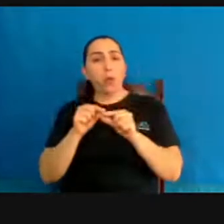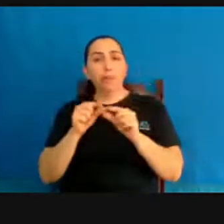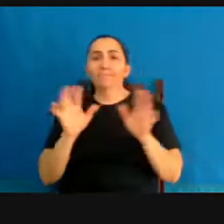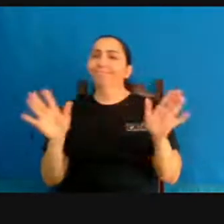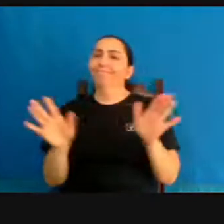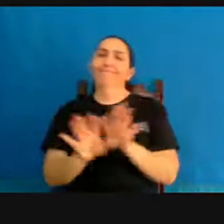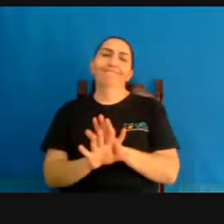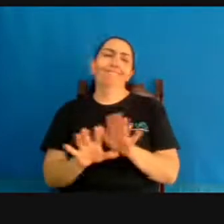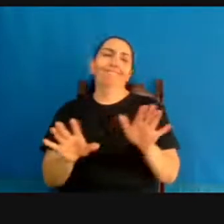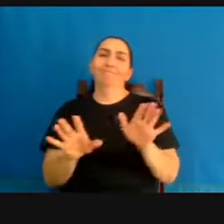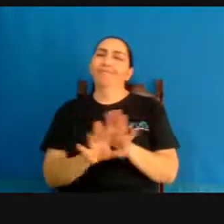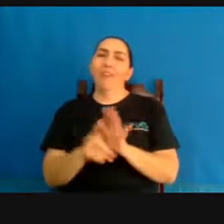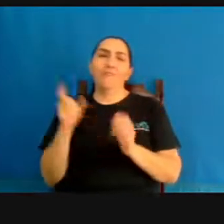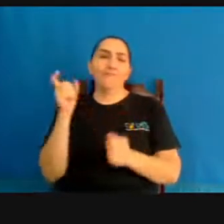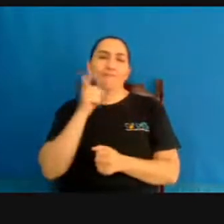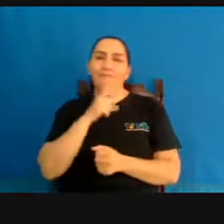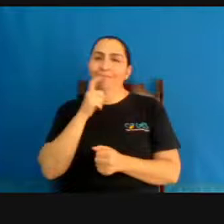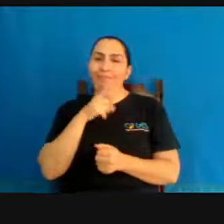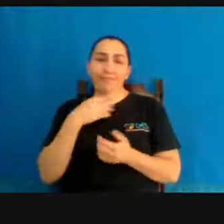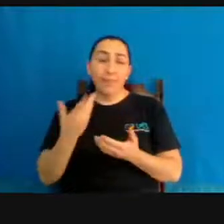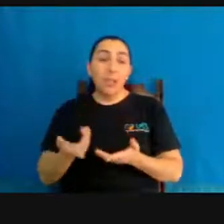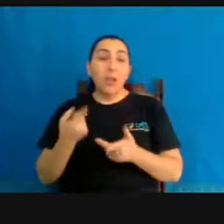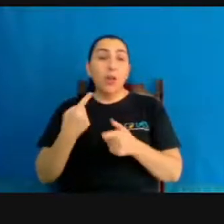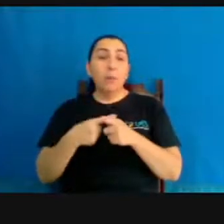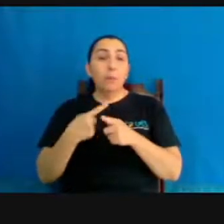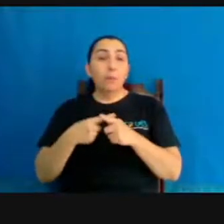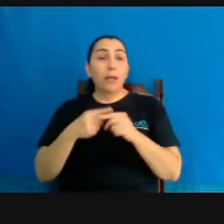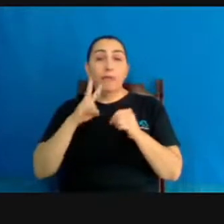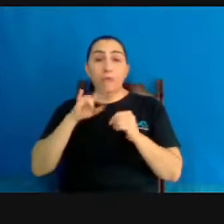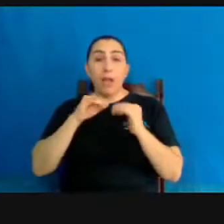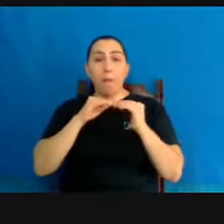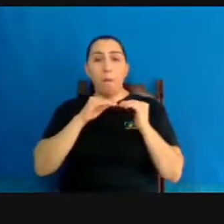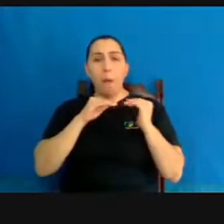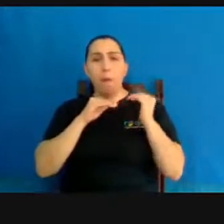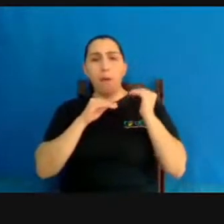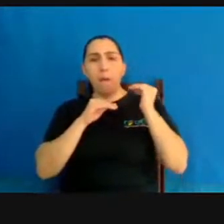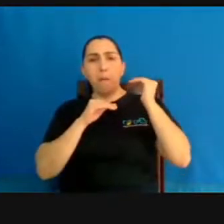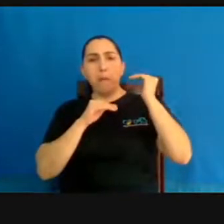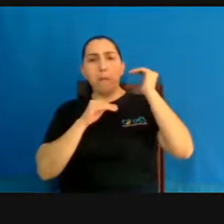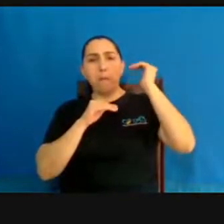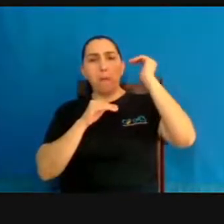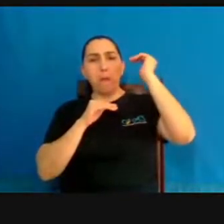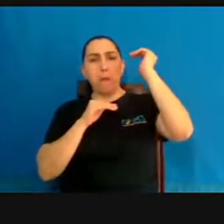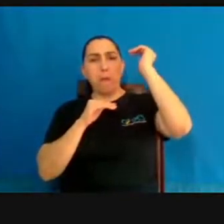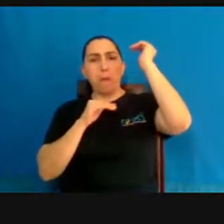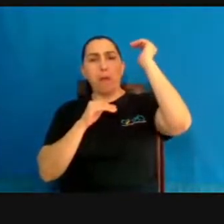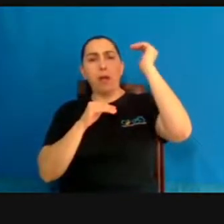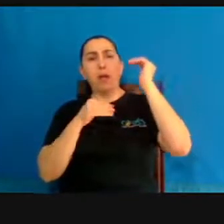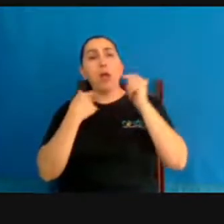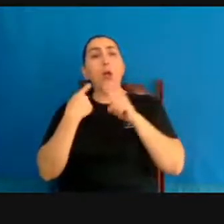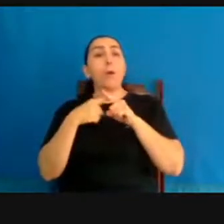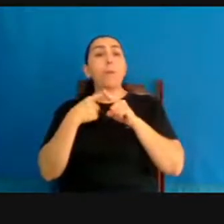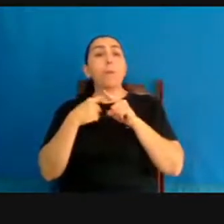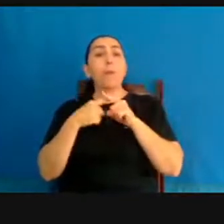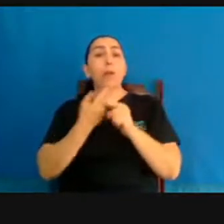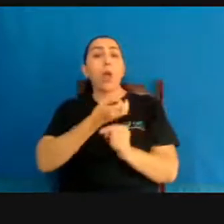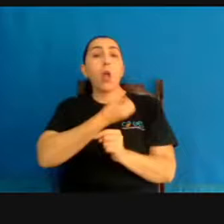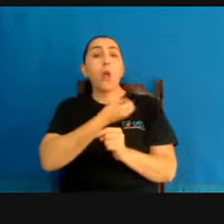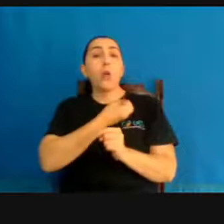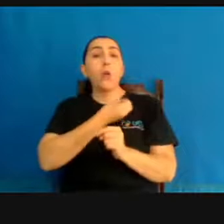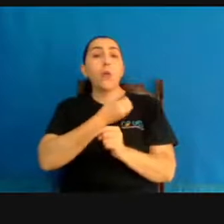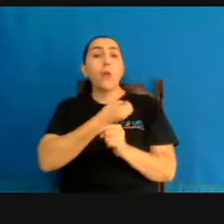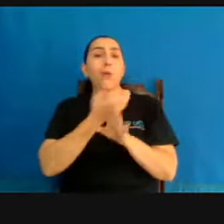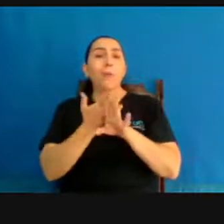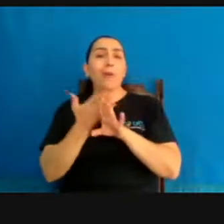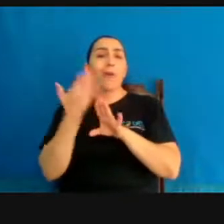Quando não aumentou tanto, na hora, porque sempre aumenta depois, mas se na hora não aumentou tanto, é porque o número era superestimado, eles inflacionam,